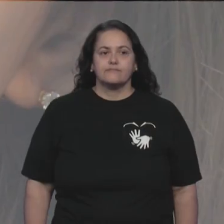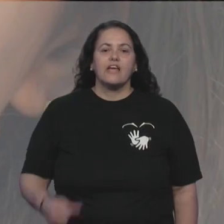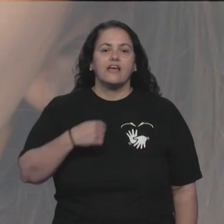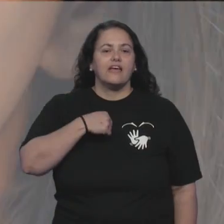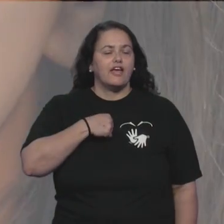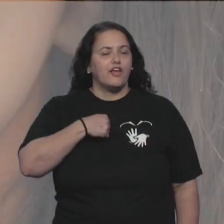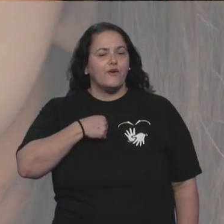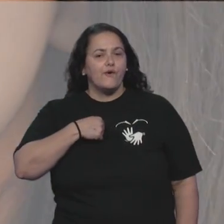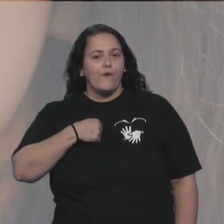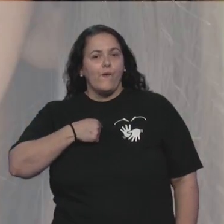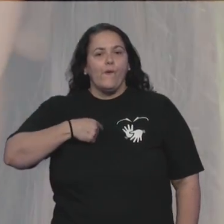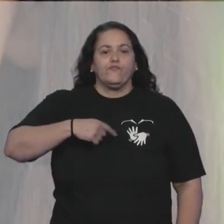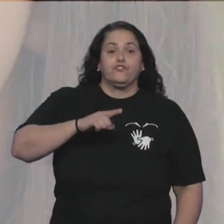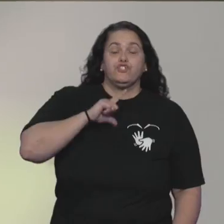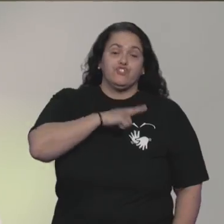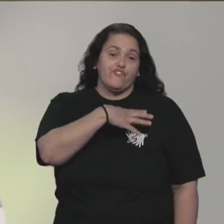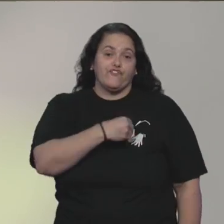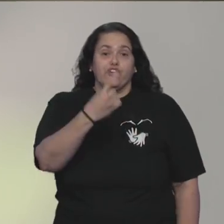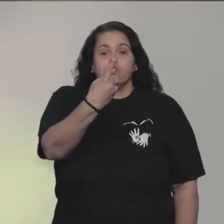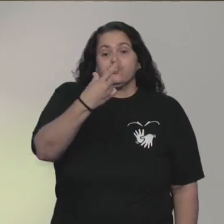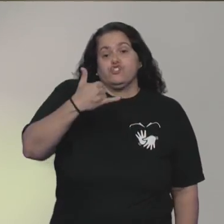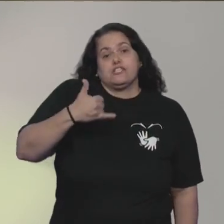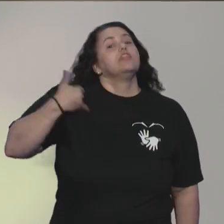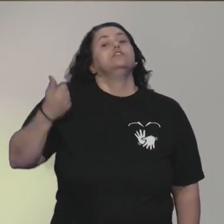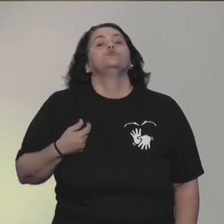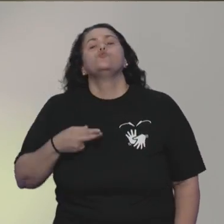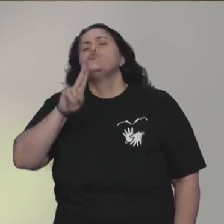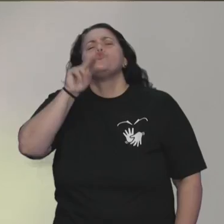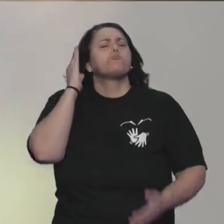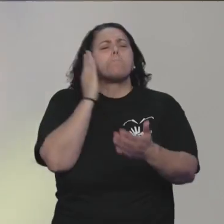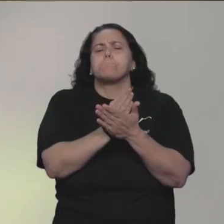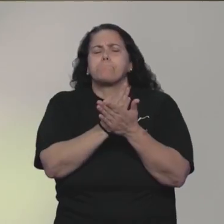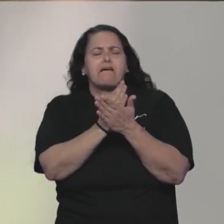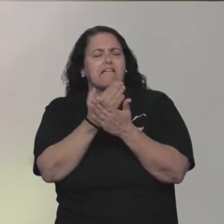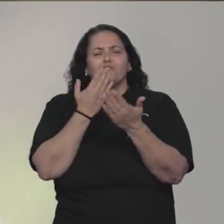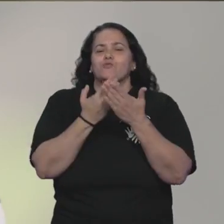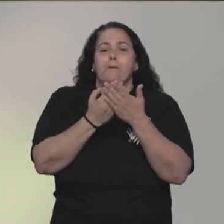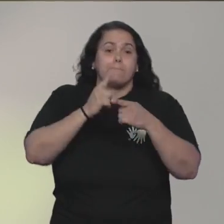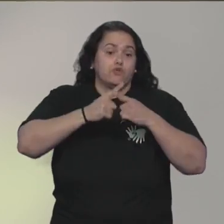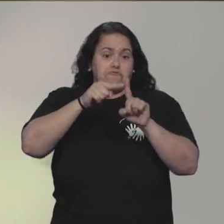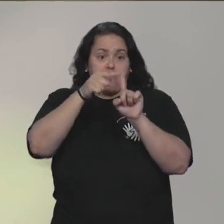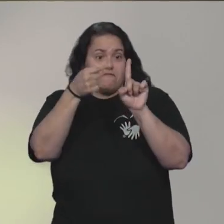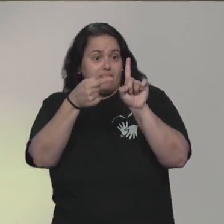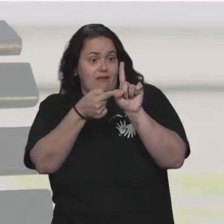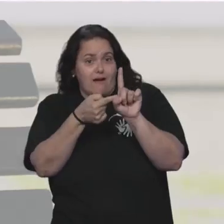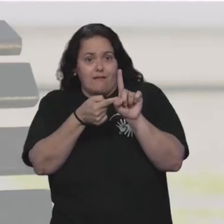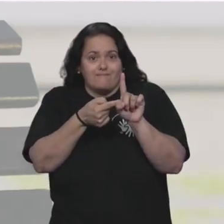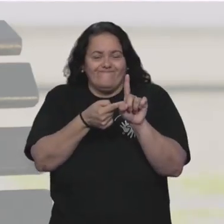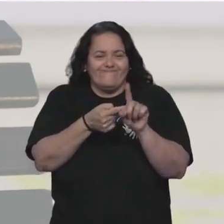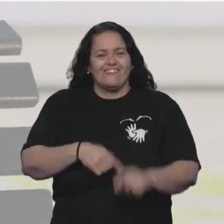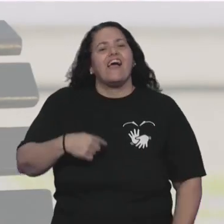Eu fui mãe aos 17 anos. Eu nunca deixei de estudar por ter ficado grávida, ter tido ela muito cedo.